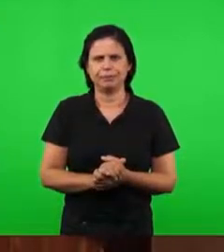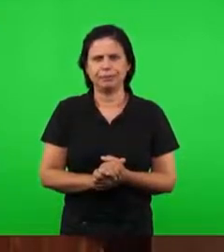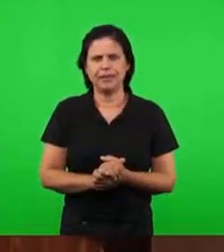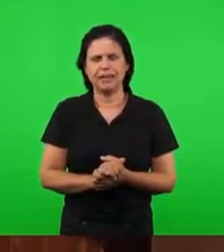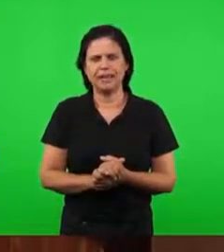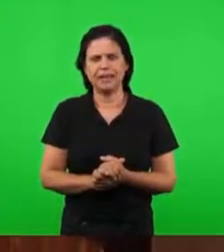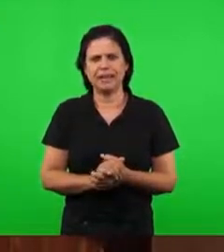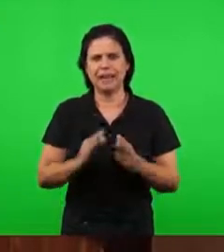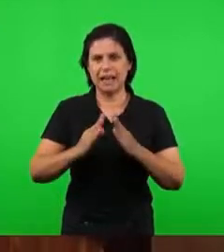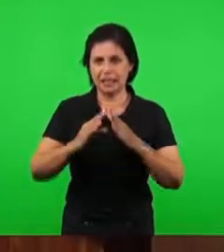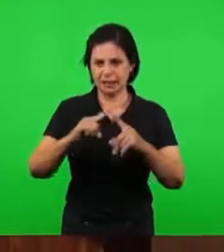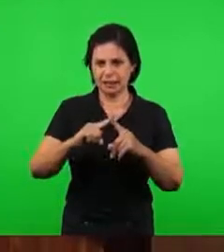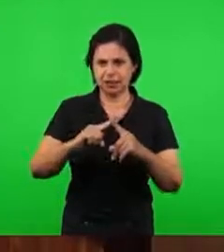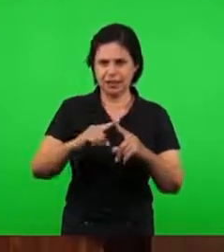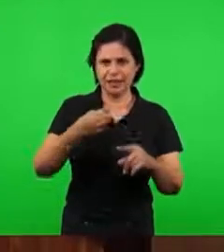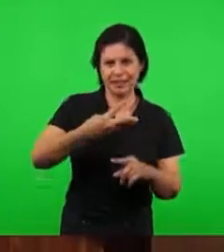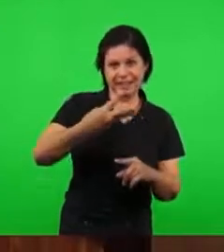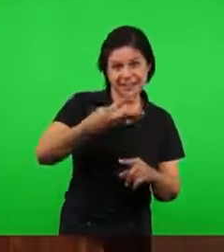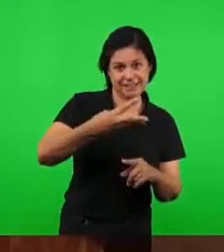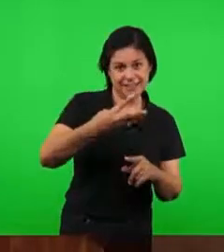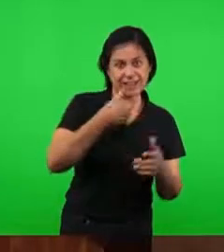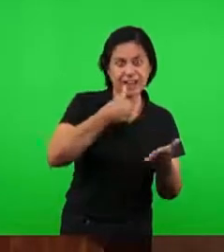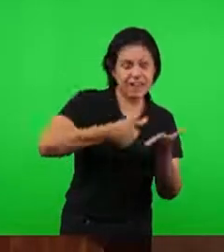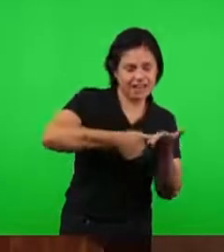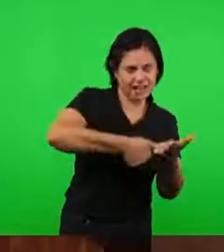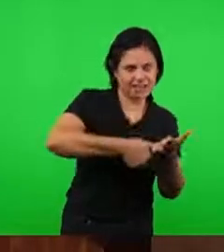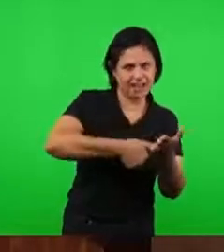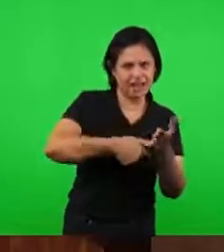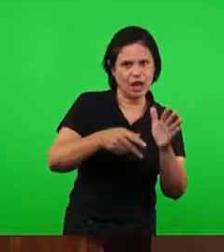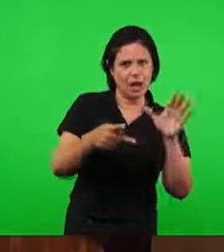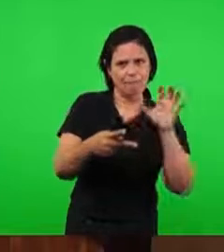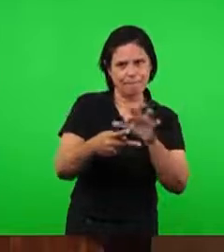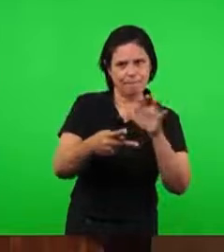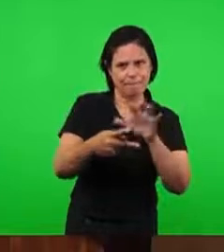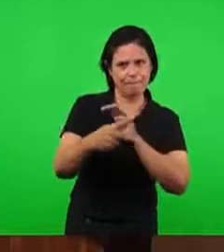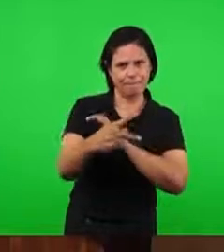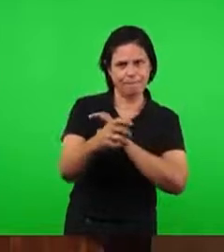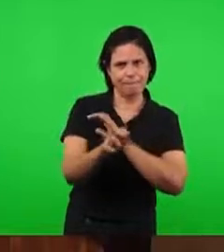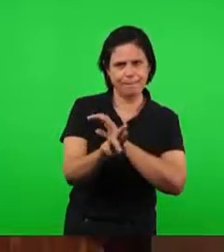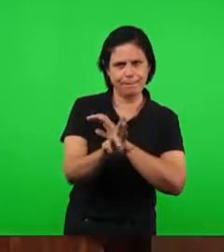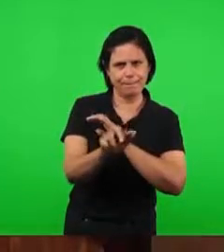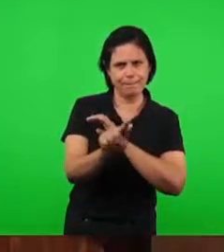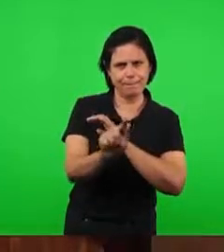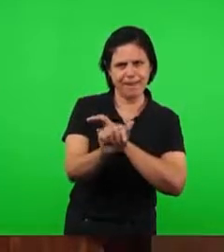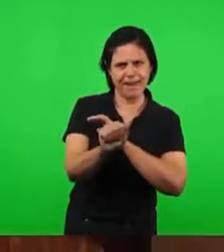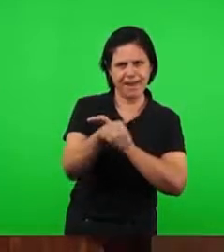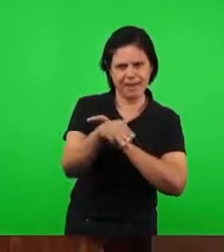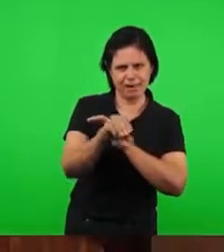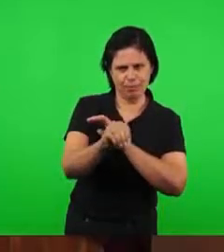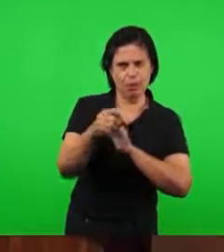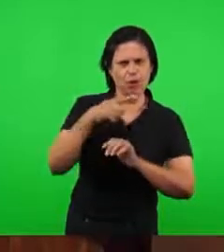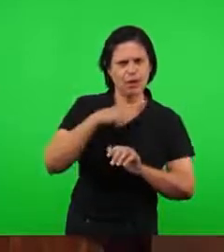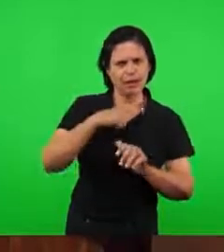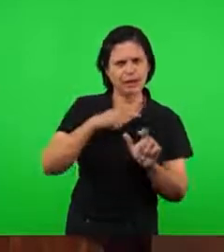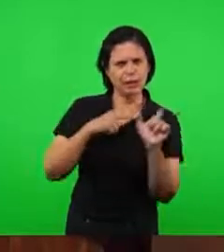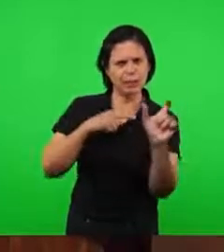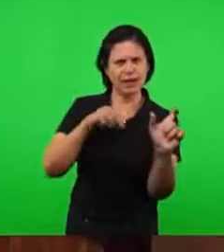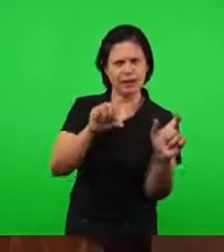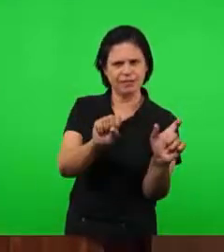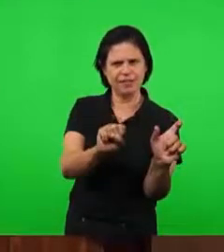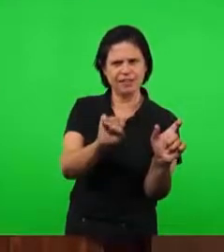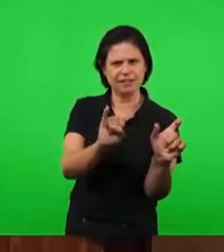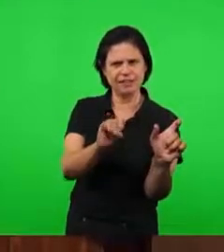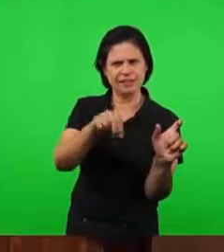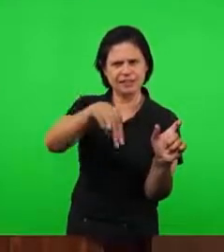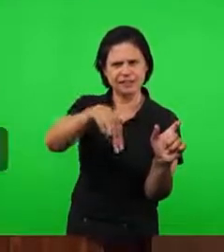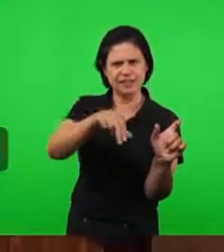existe uma palavra chamada sinagoga. Ela estava mais, mais uma